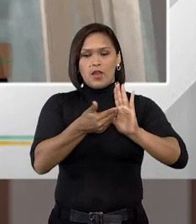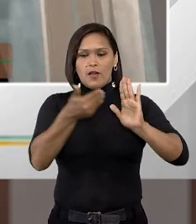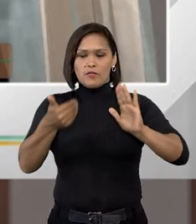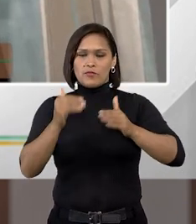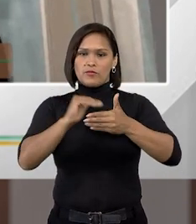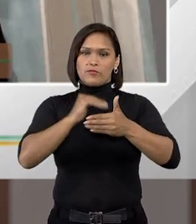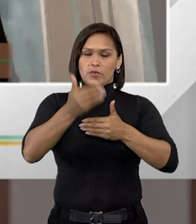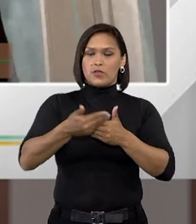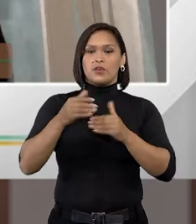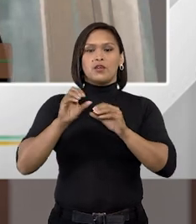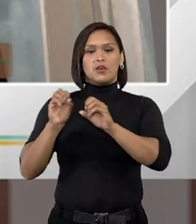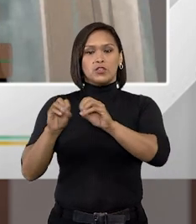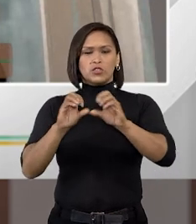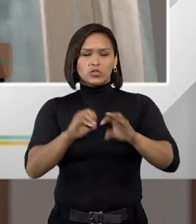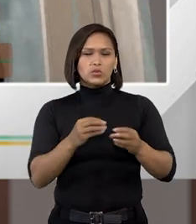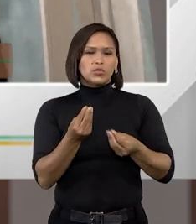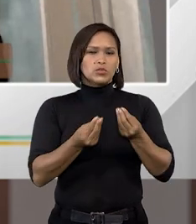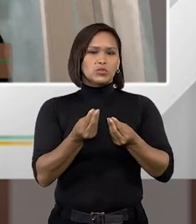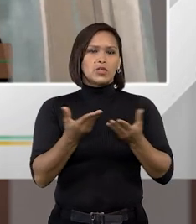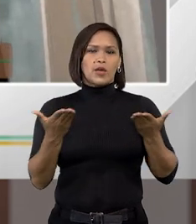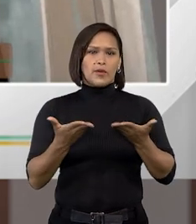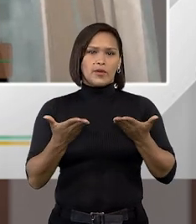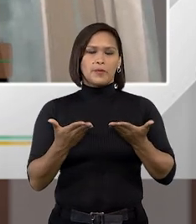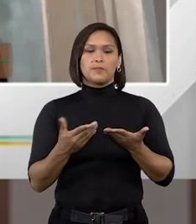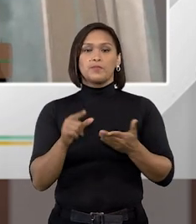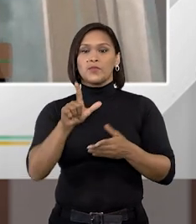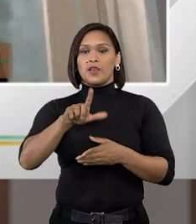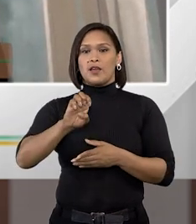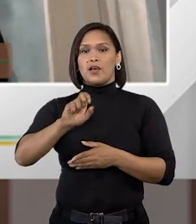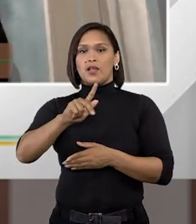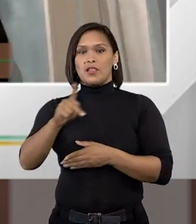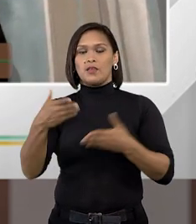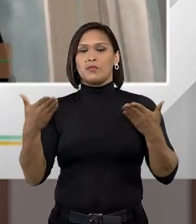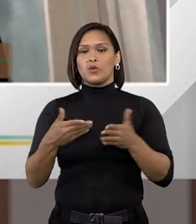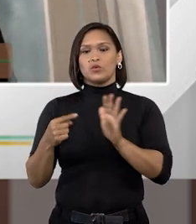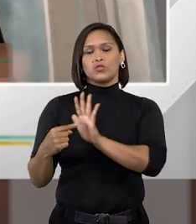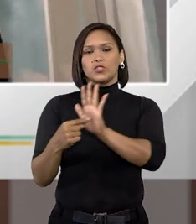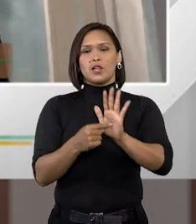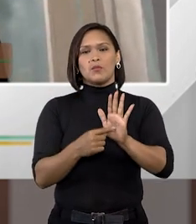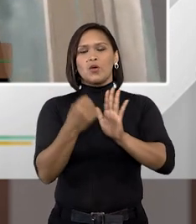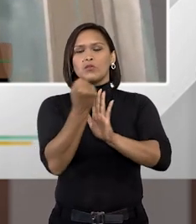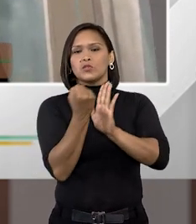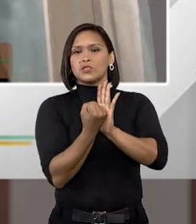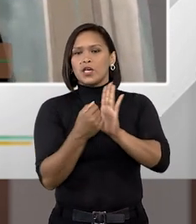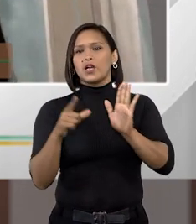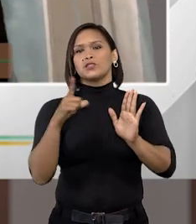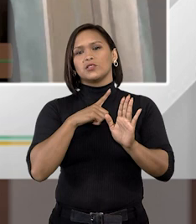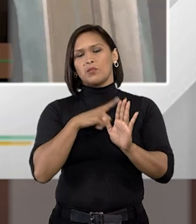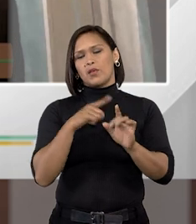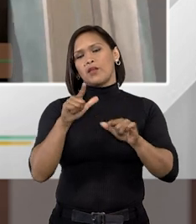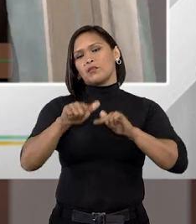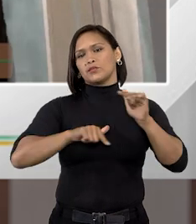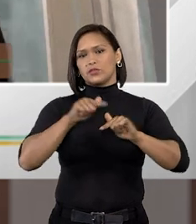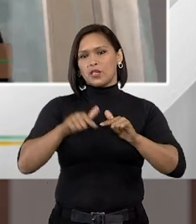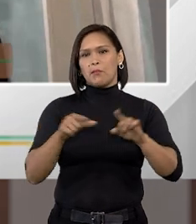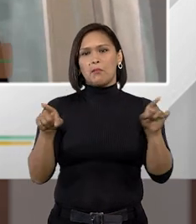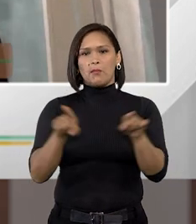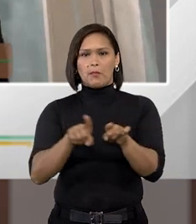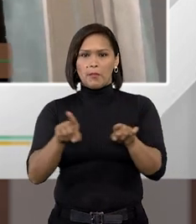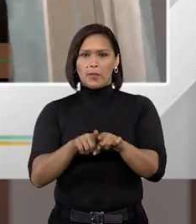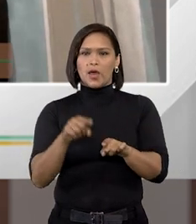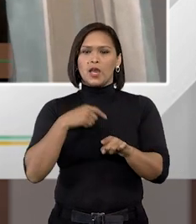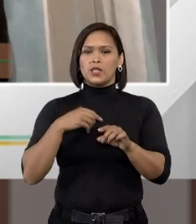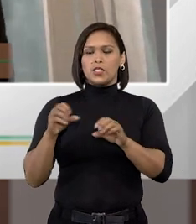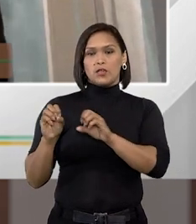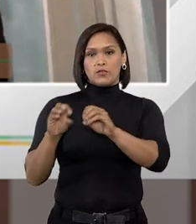tratando do estudo como forma de remissão a LEP hoje ela traz de forma taxativa o trabalho e o estudo sendo